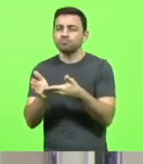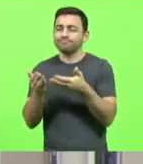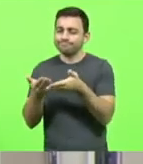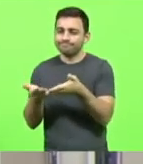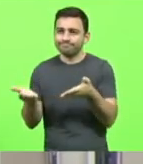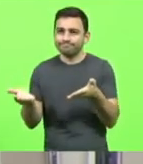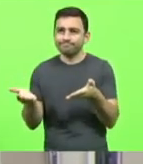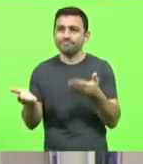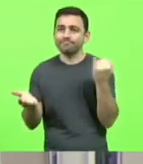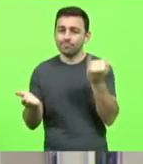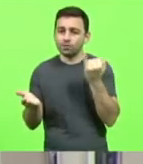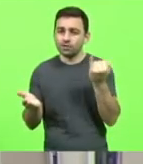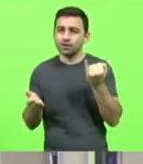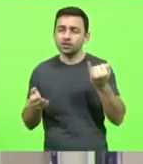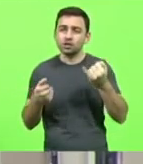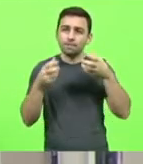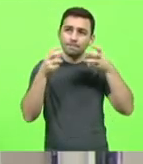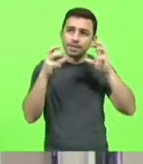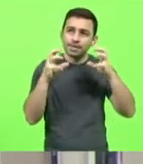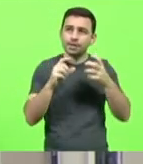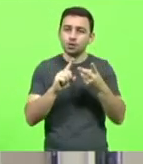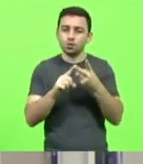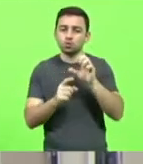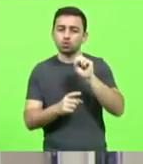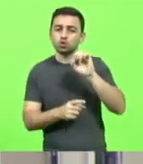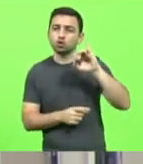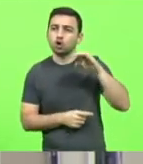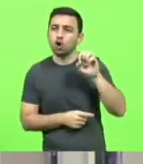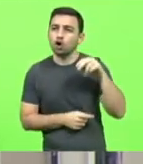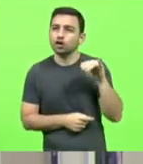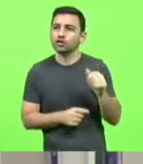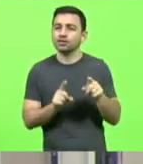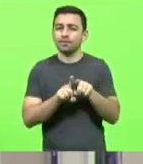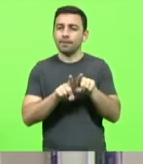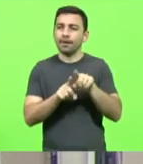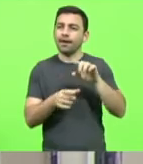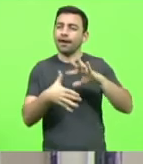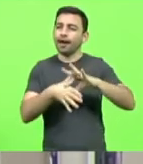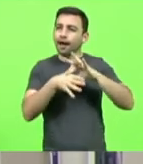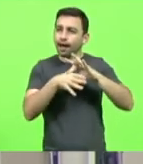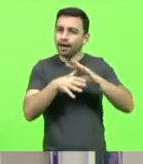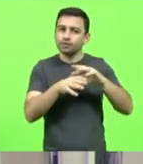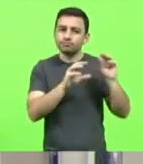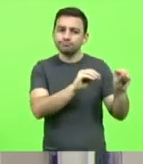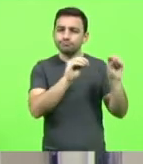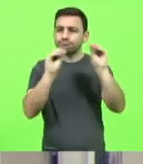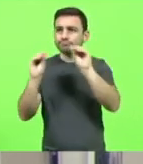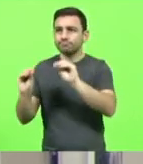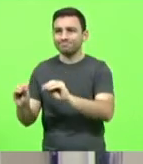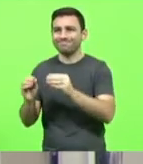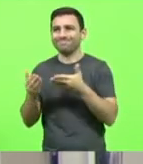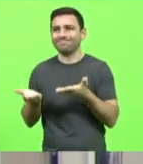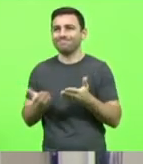tanto para levar milho e soja como para trazer carne daquela região que é, hoje, referência a nível nacional.